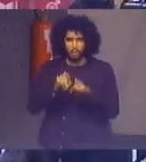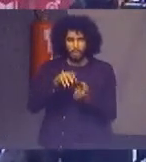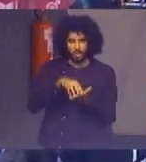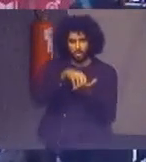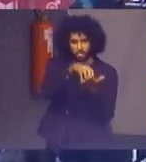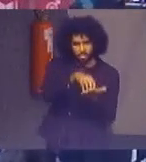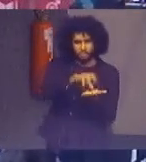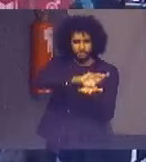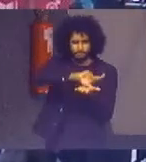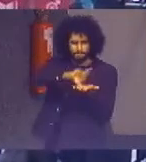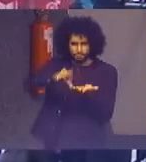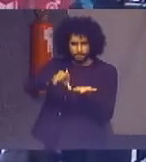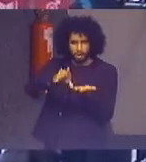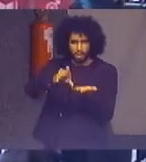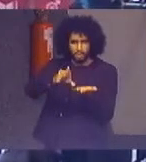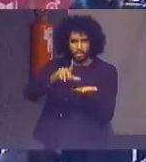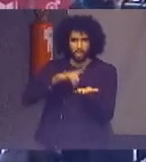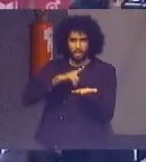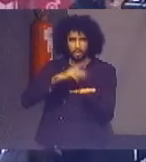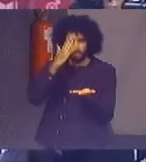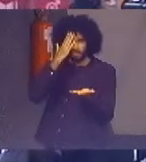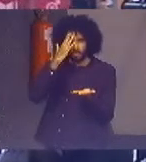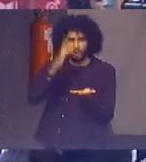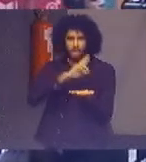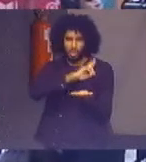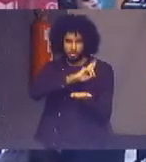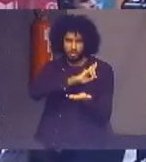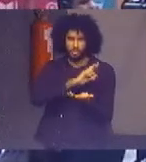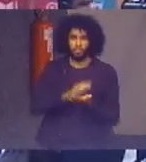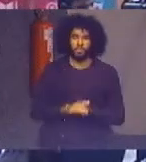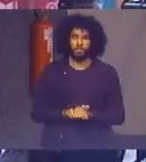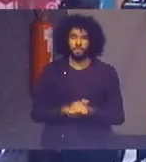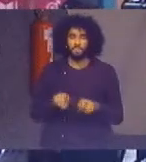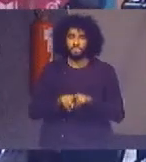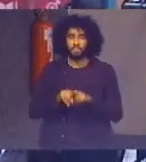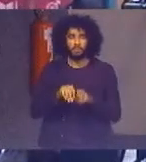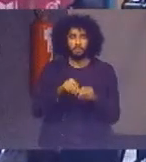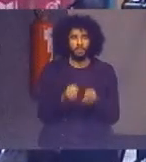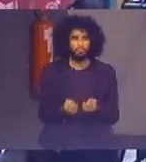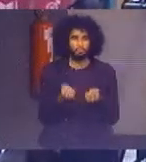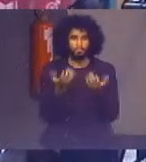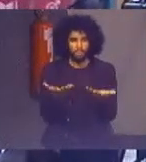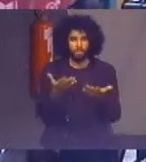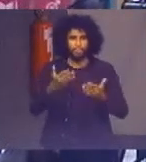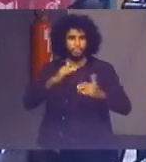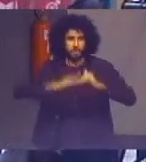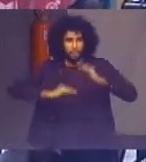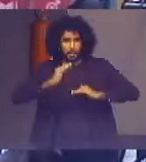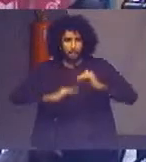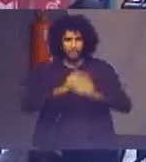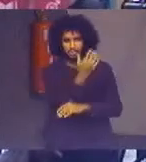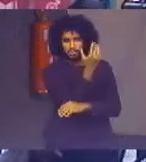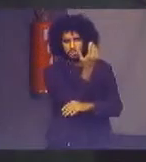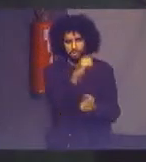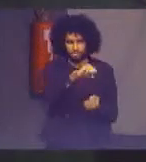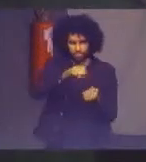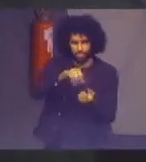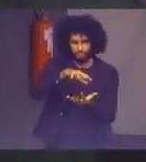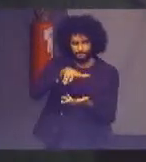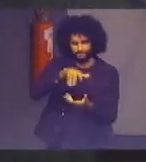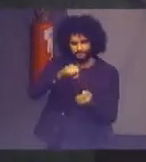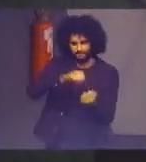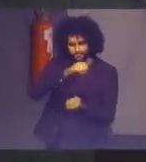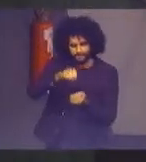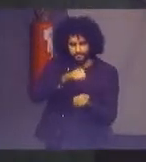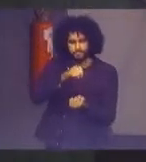entre outros. É também importante a gente na disseminação de boas práticas de sustentabilidade no setor público,